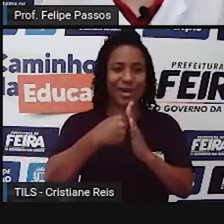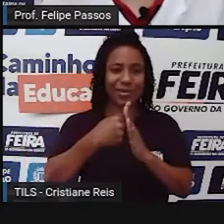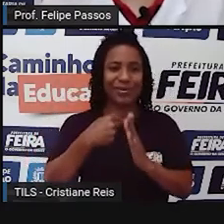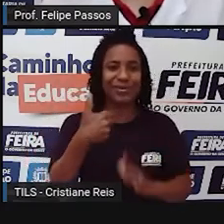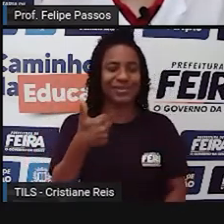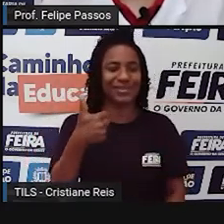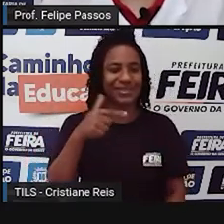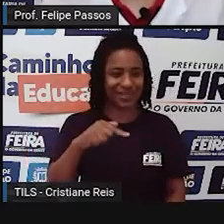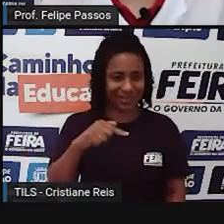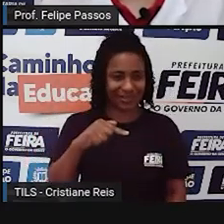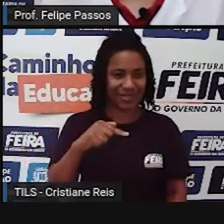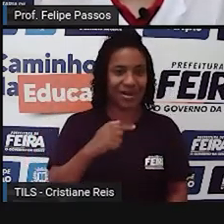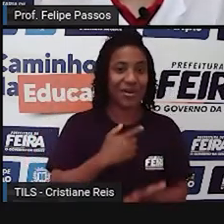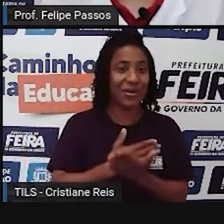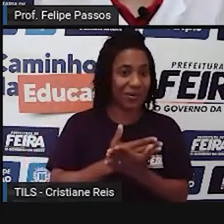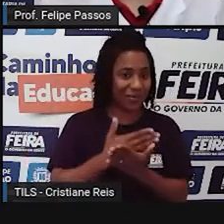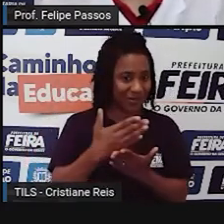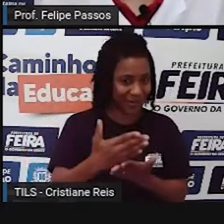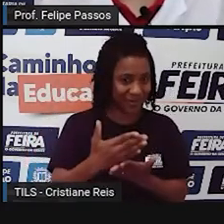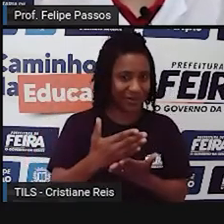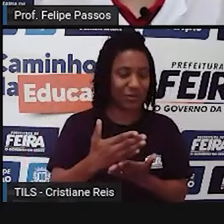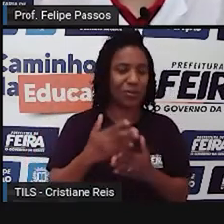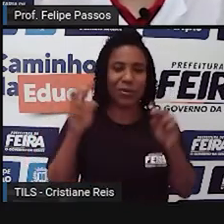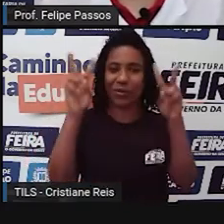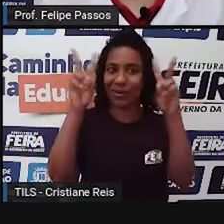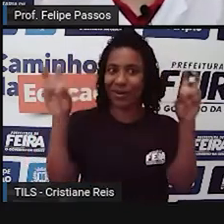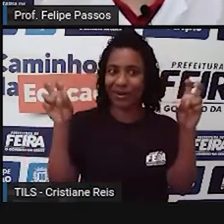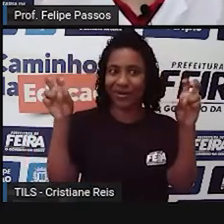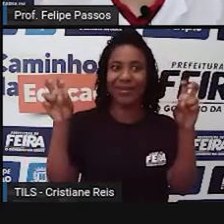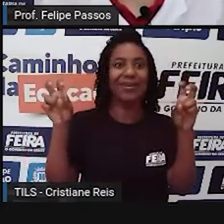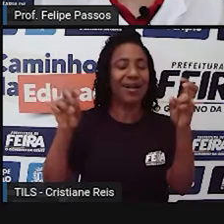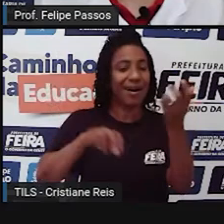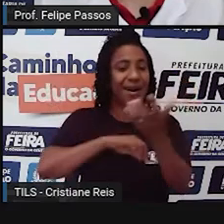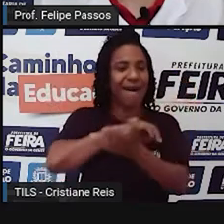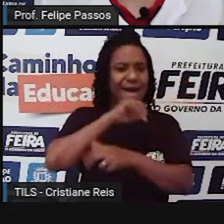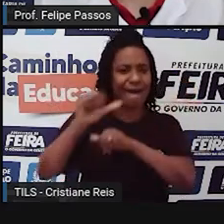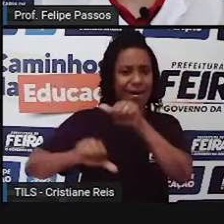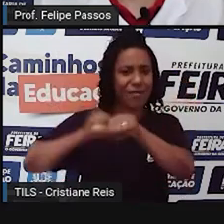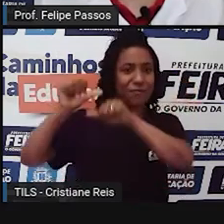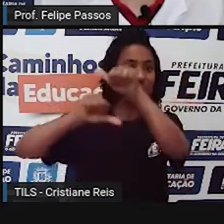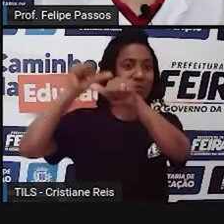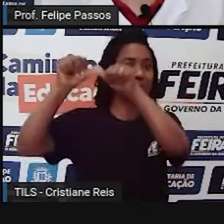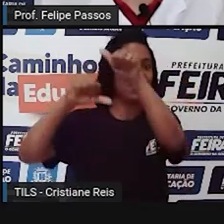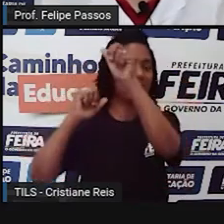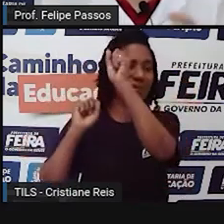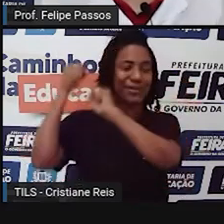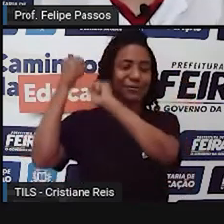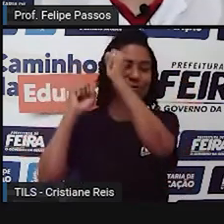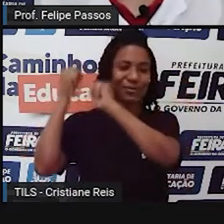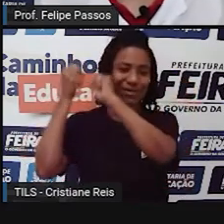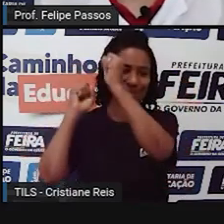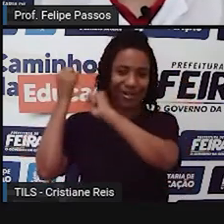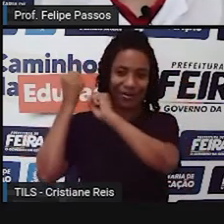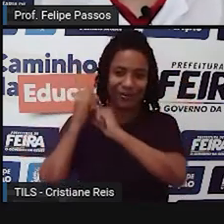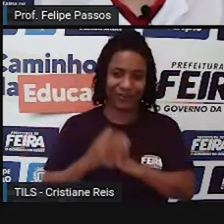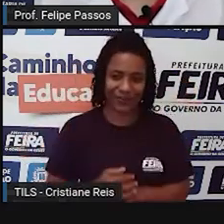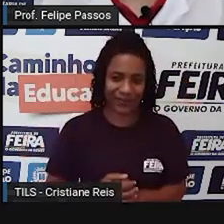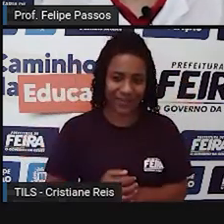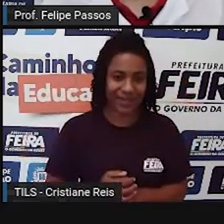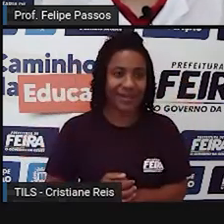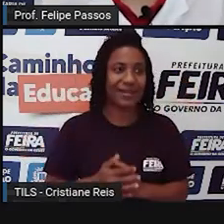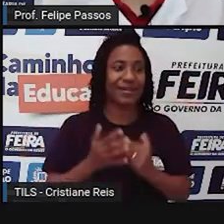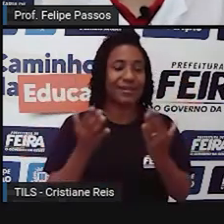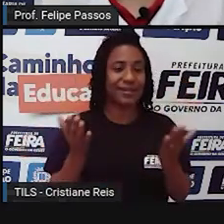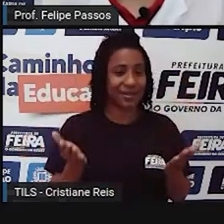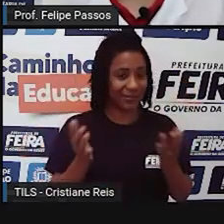começou um período chamado de Revolução Industrial. Antes da Revolução Industrial, muitas coisas que a gente reconhece hoje